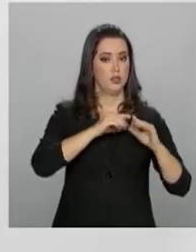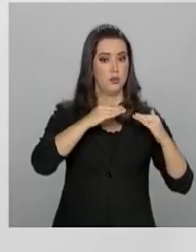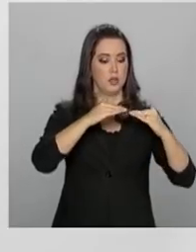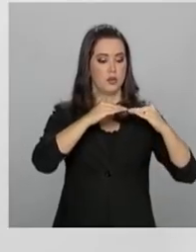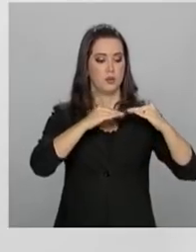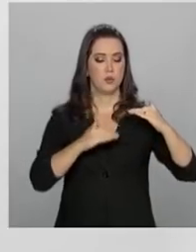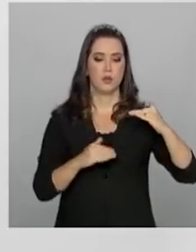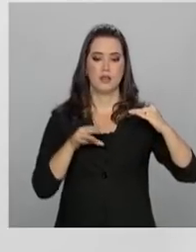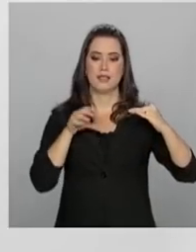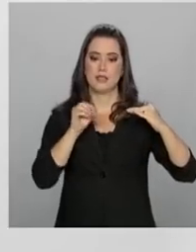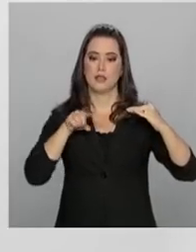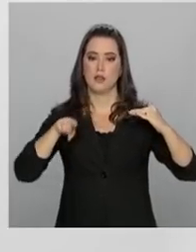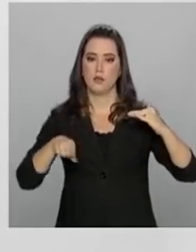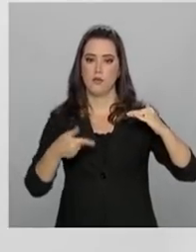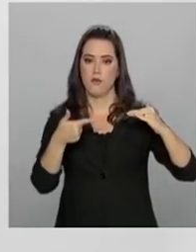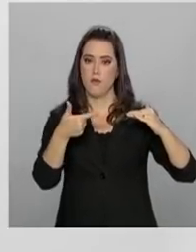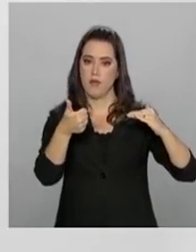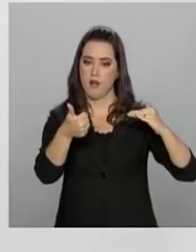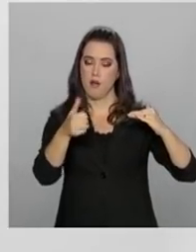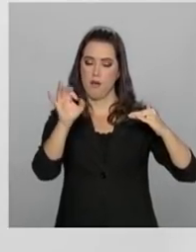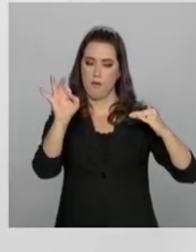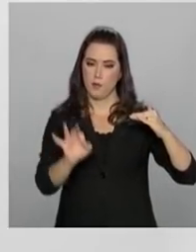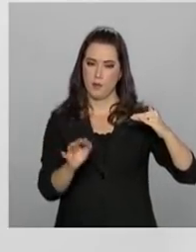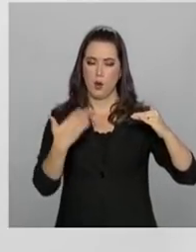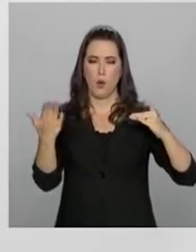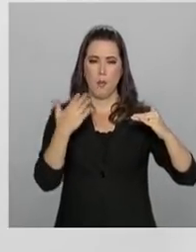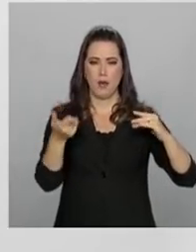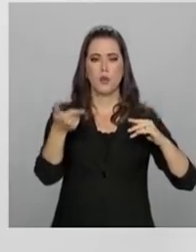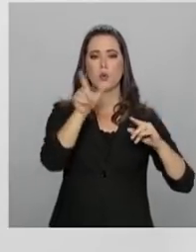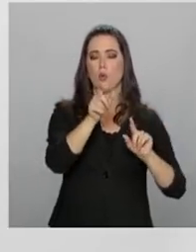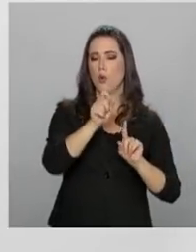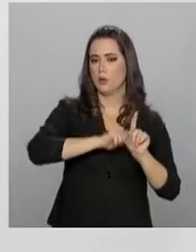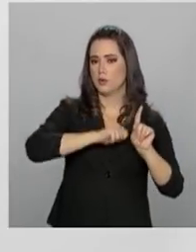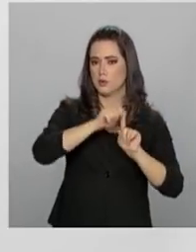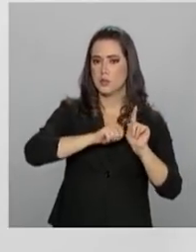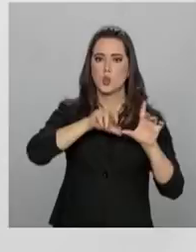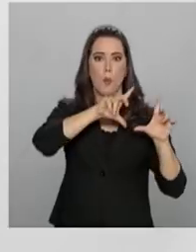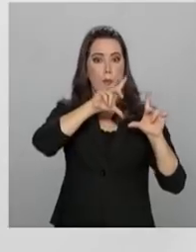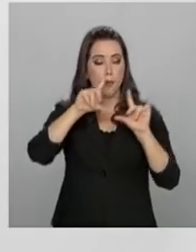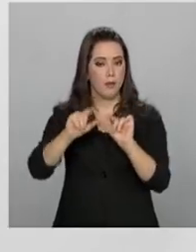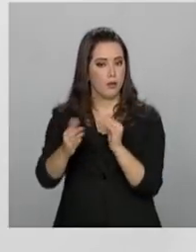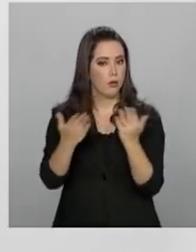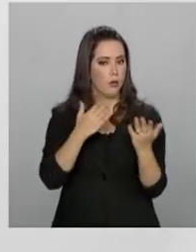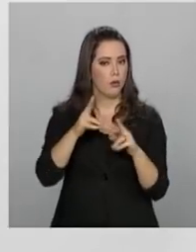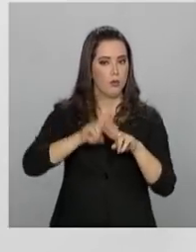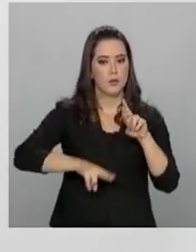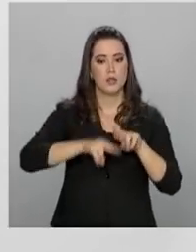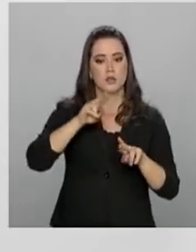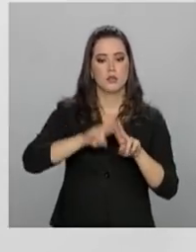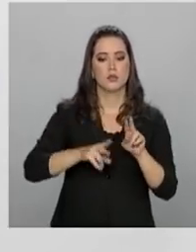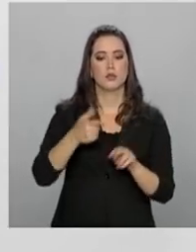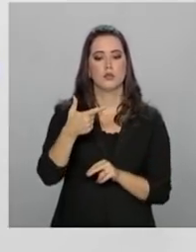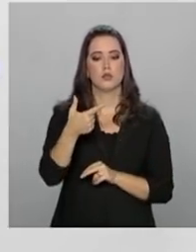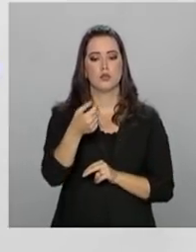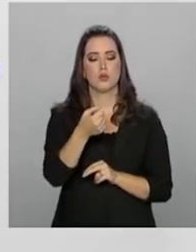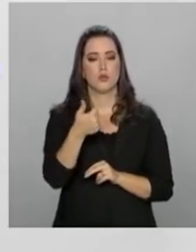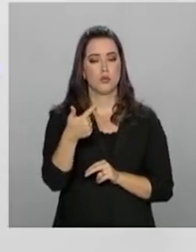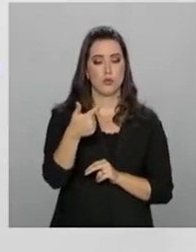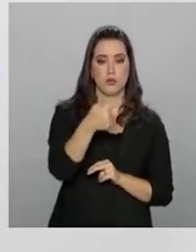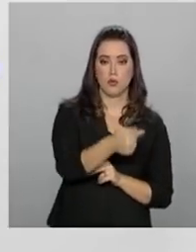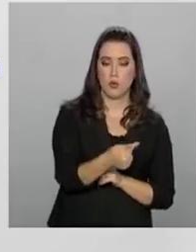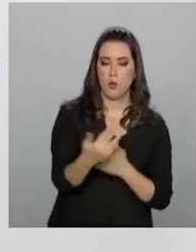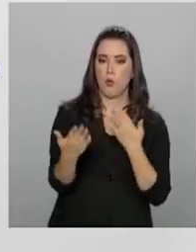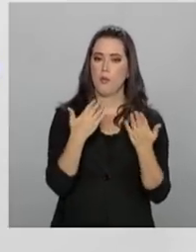,21%. Comparado com outros meses, é o menor IPCA desde junho de 2017. Se